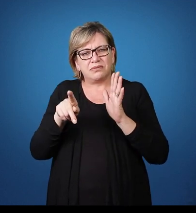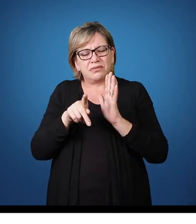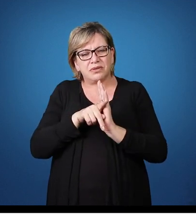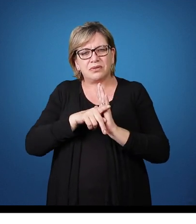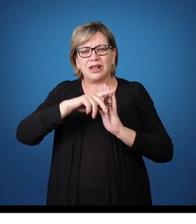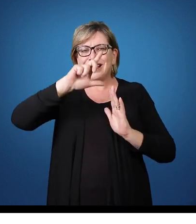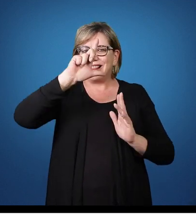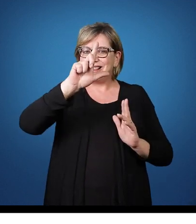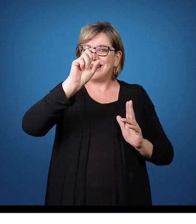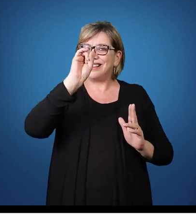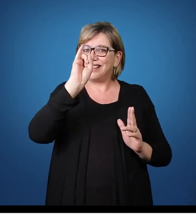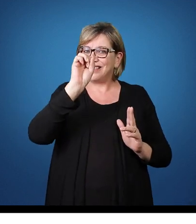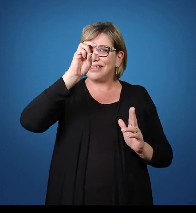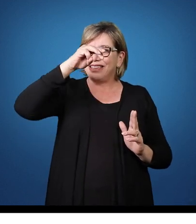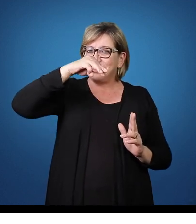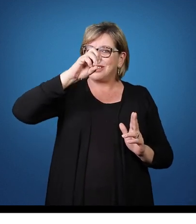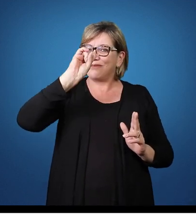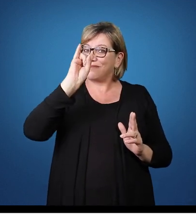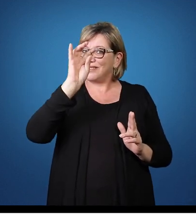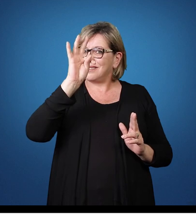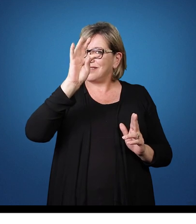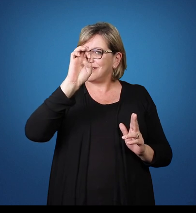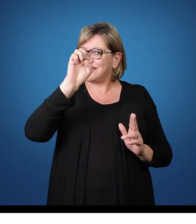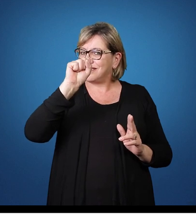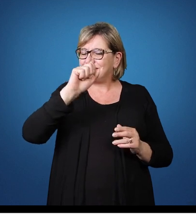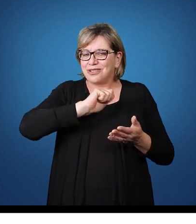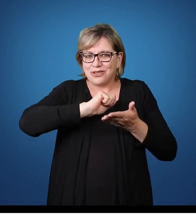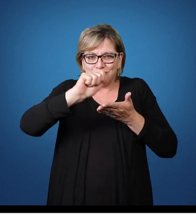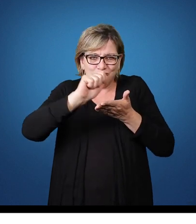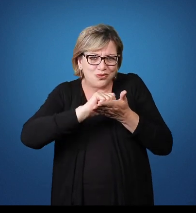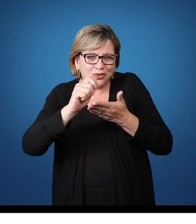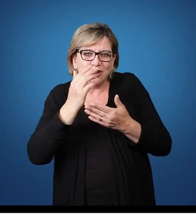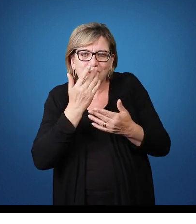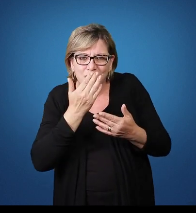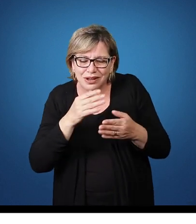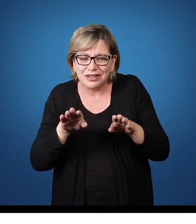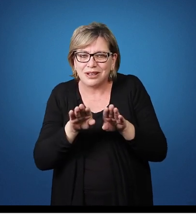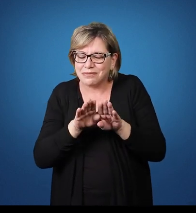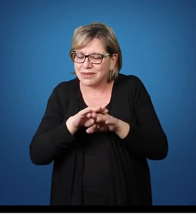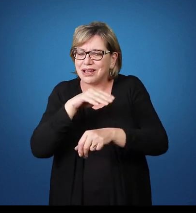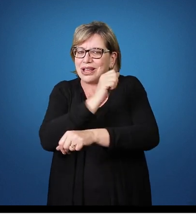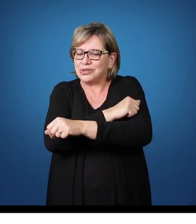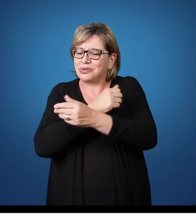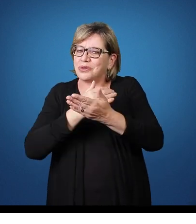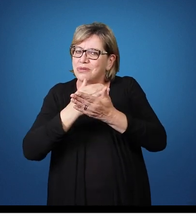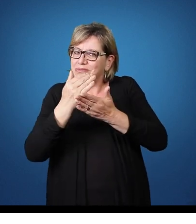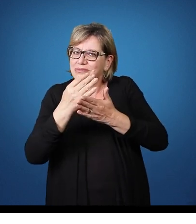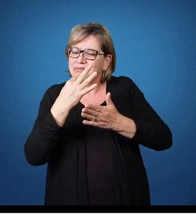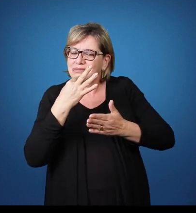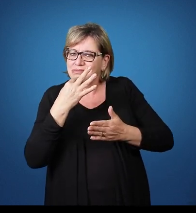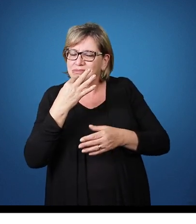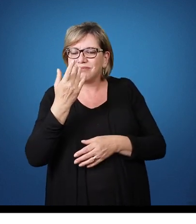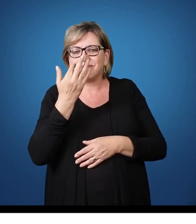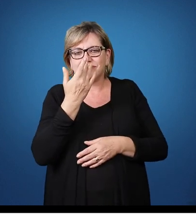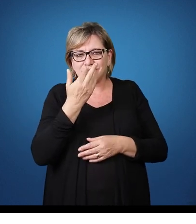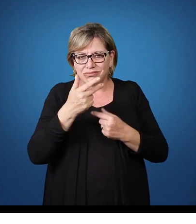limites Já na pintura Reconhecimento De algumas cores Que o aluno É capaz de fazer